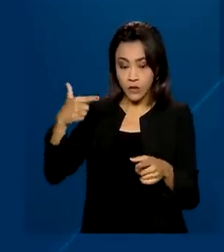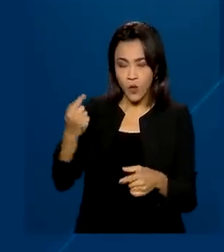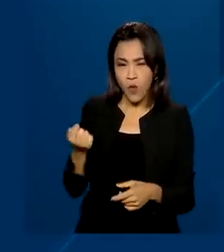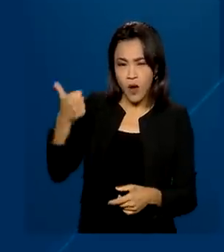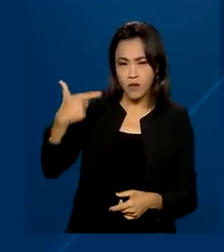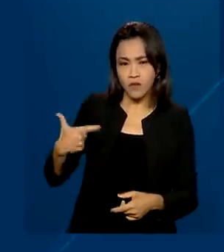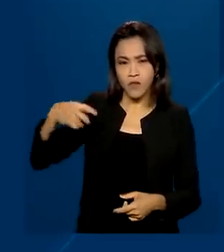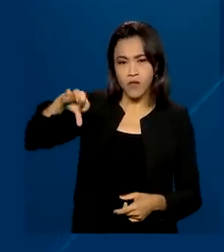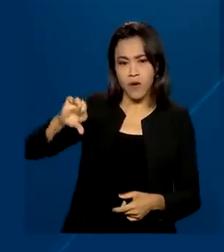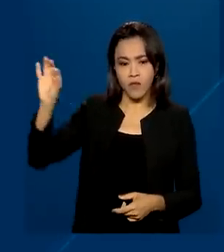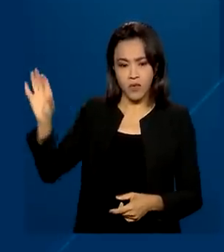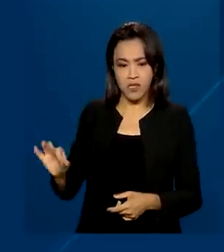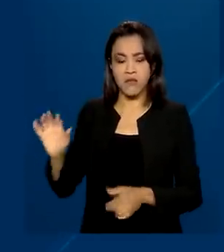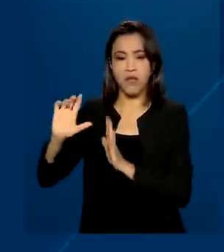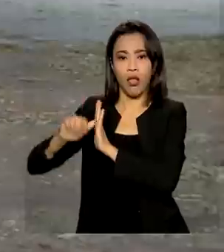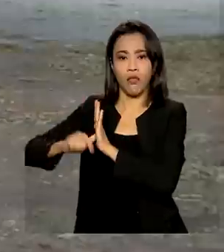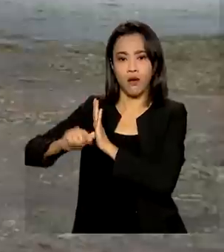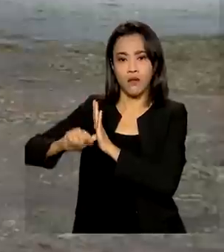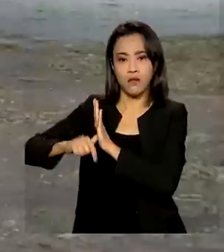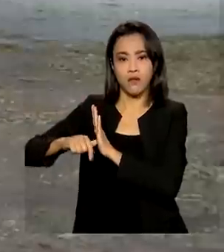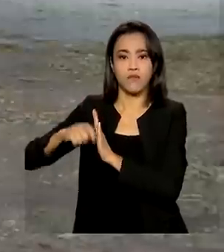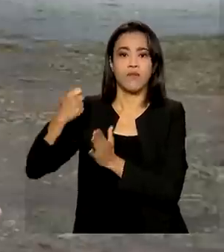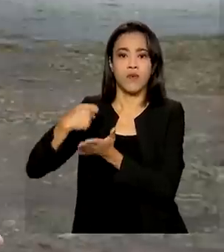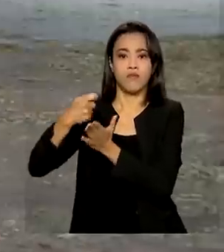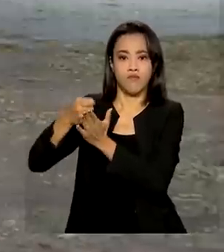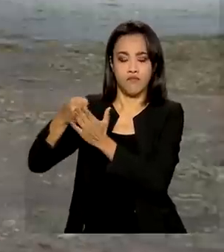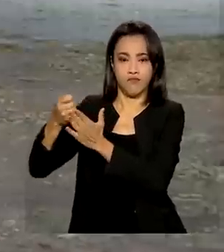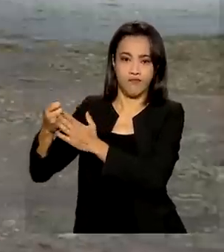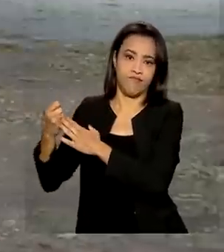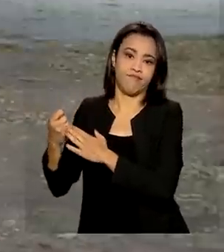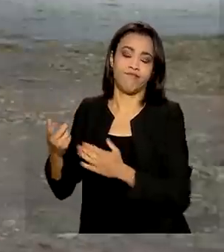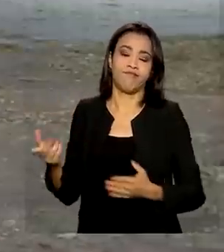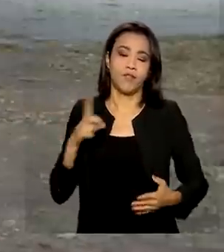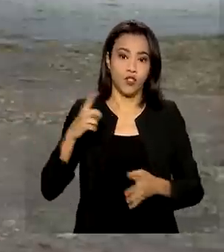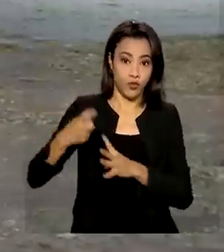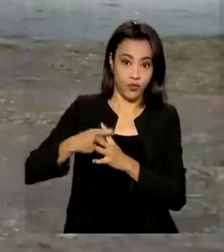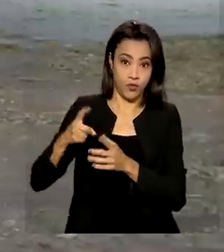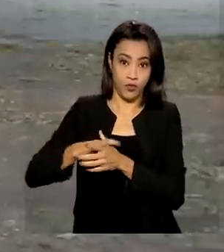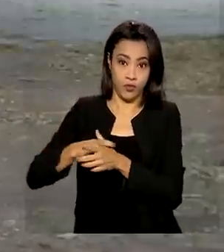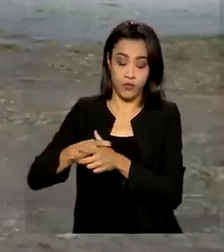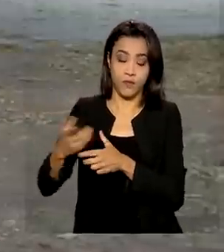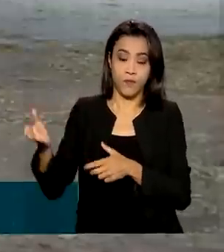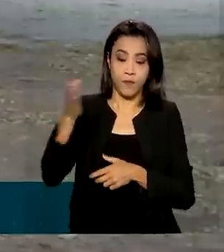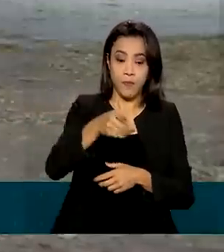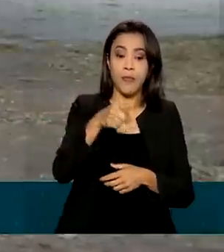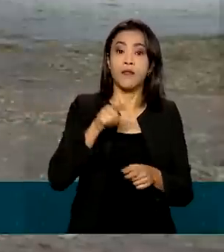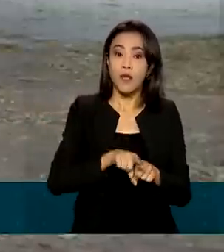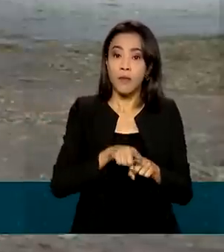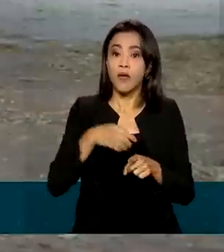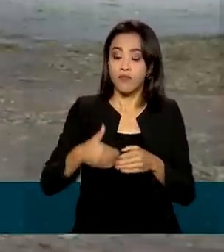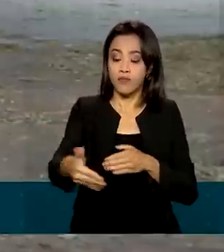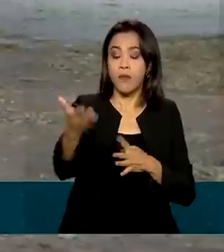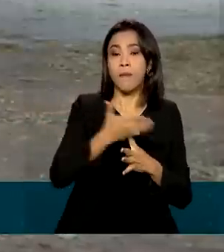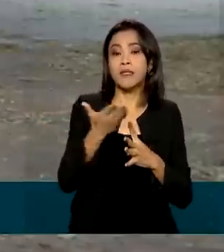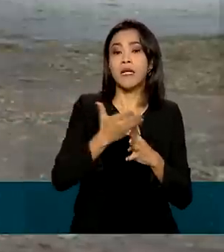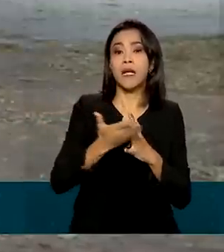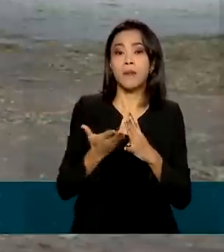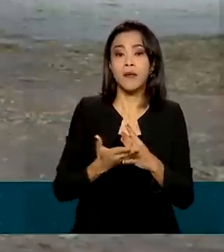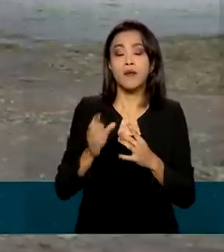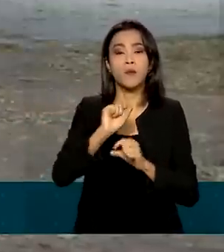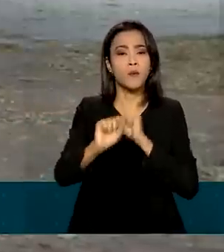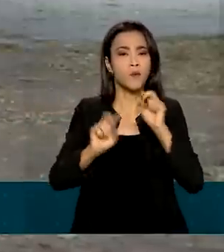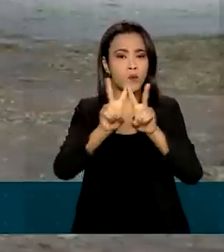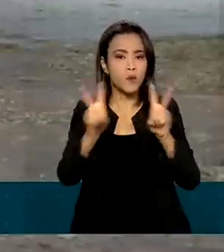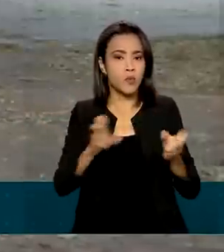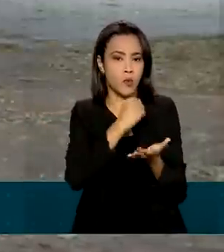% tinham contas em atraso. Também foi aprovada a prorrogação do prazo para parcelamento de débitos para contratos